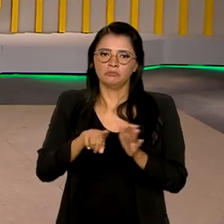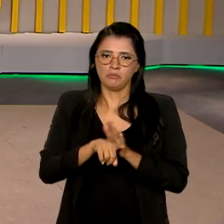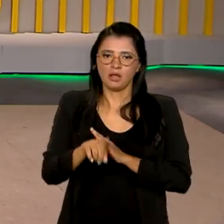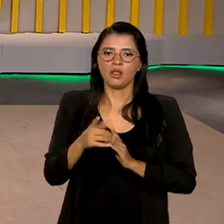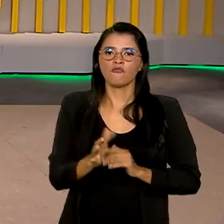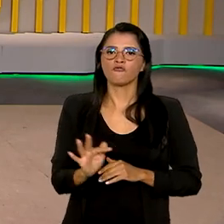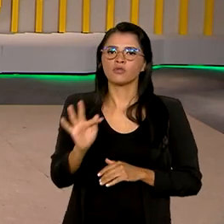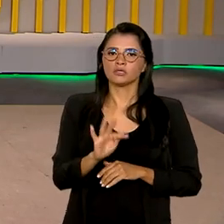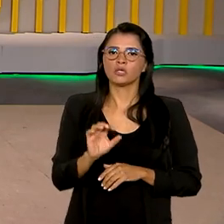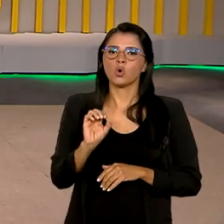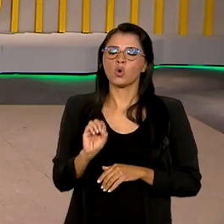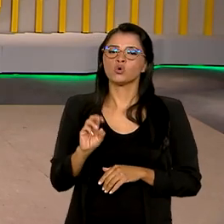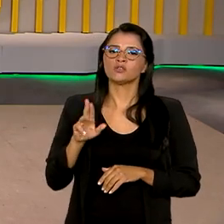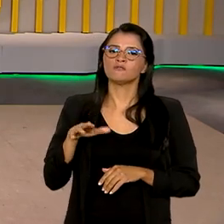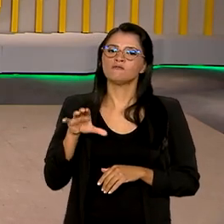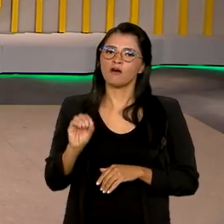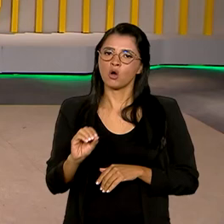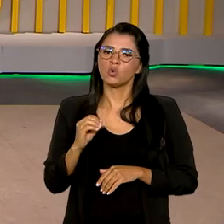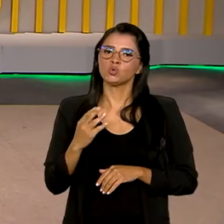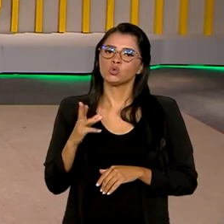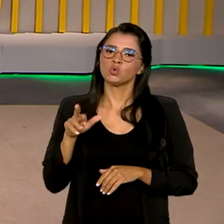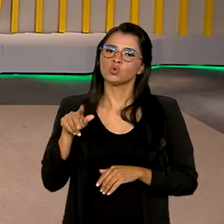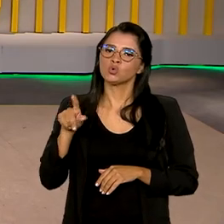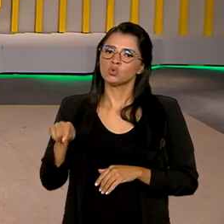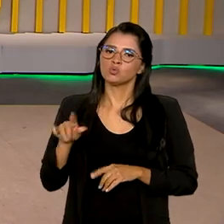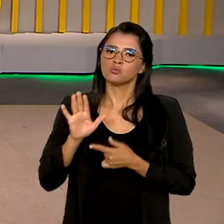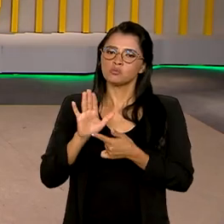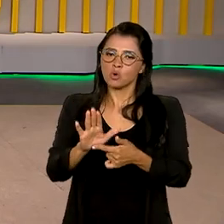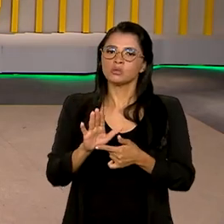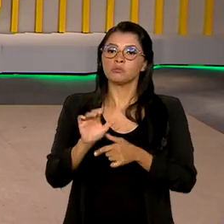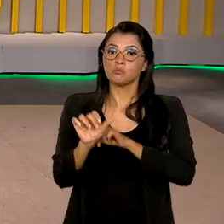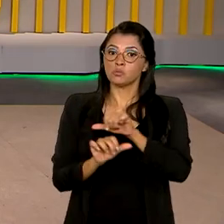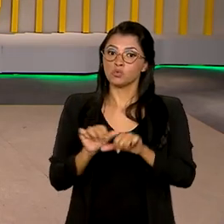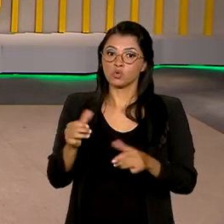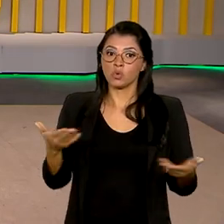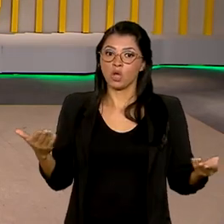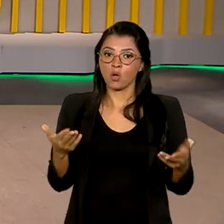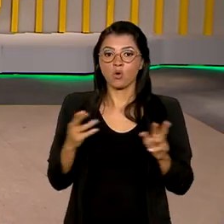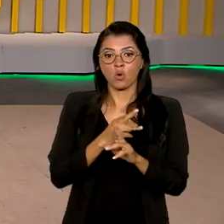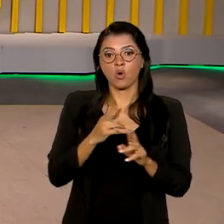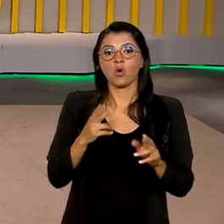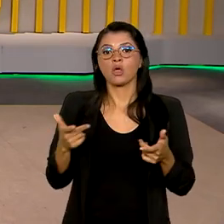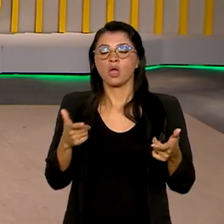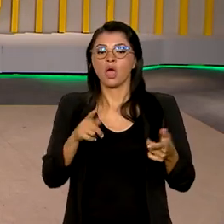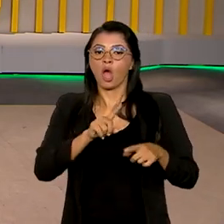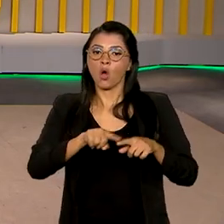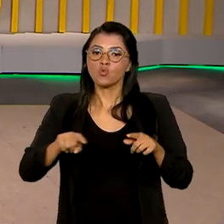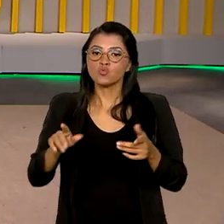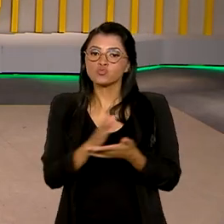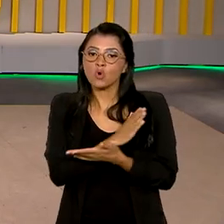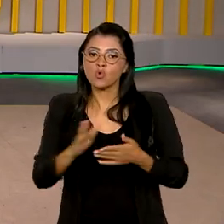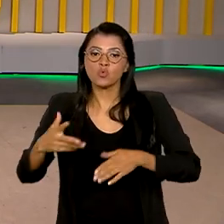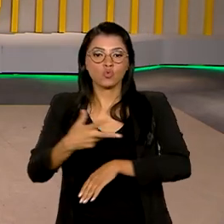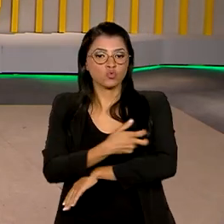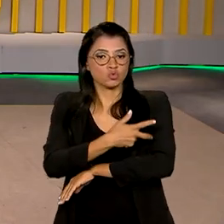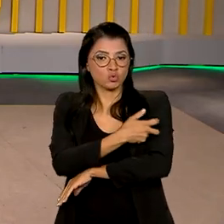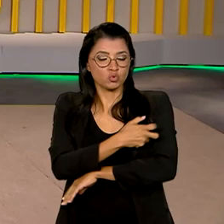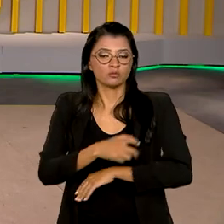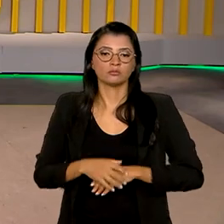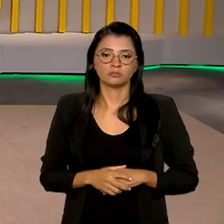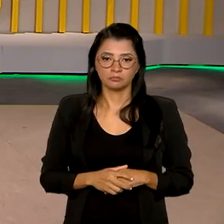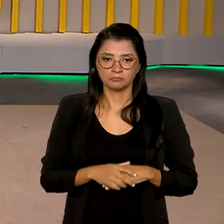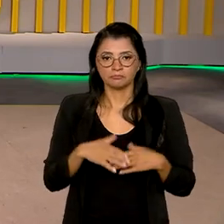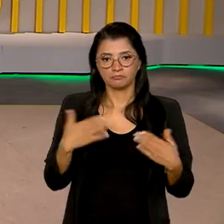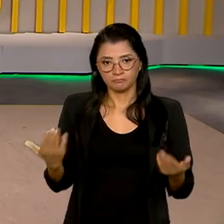Cruz revela que os números começaram a mudar em relação a alguns imunizantes. É verdade, Ana. O Programa